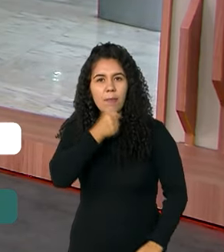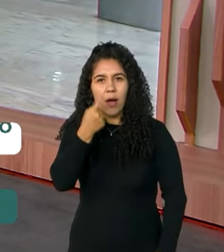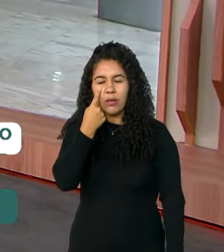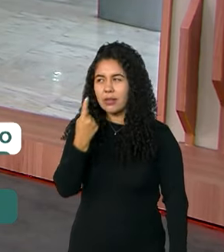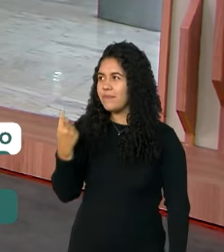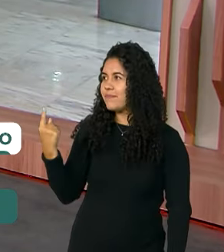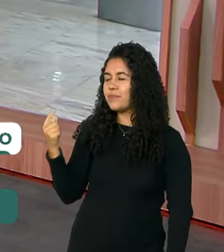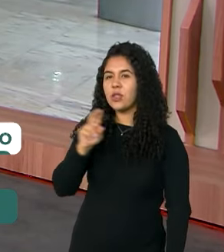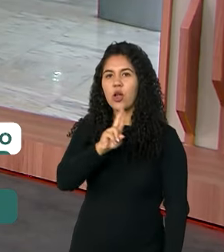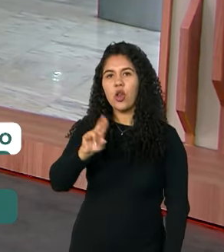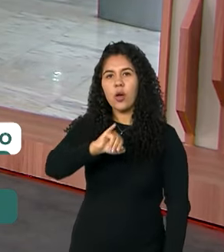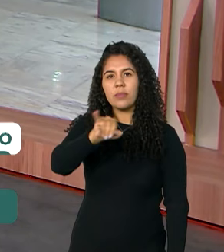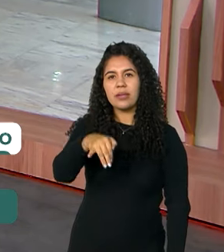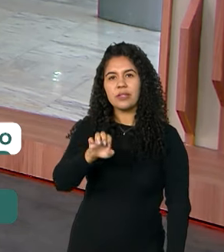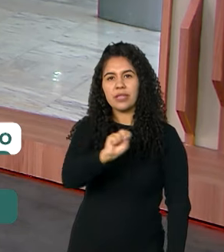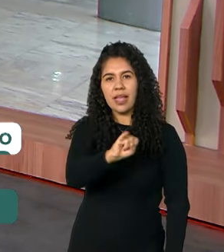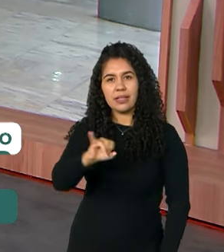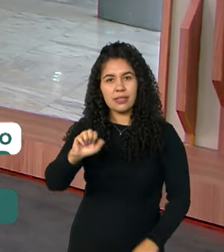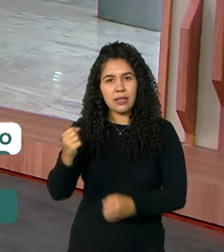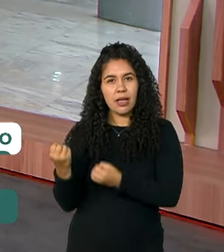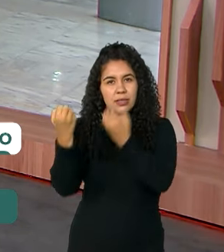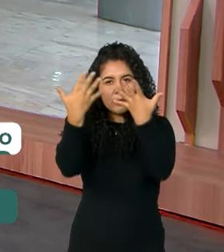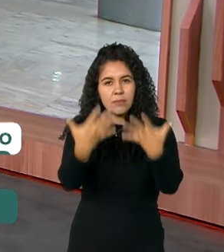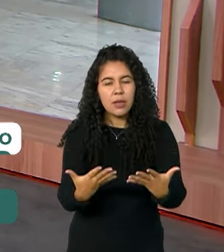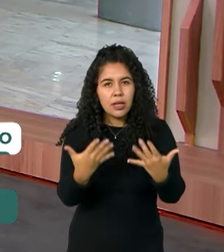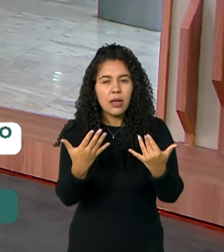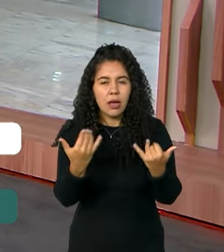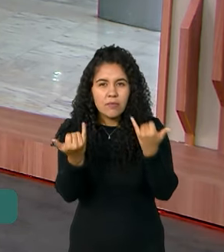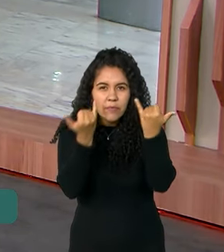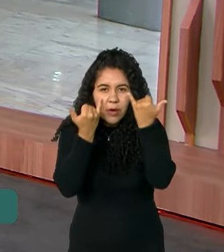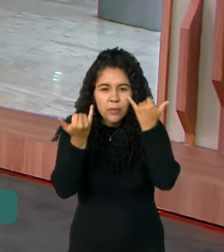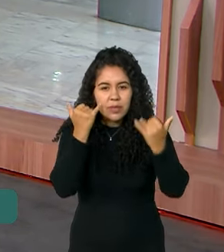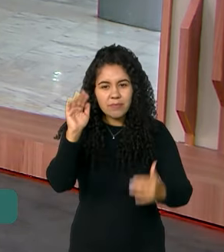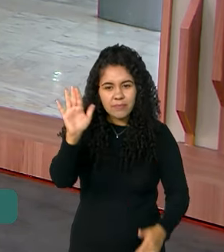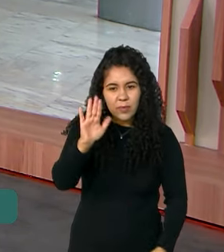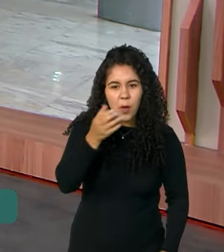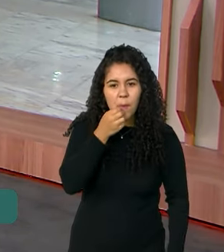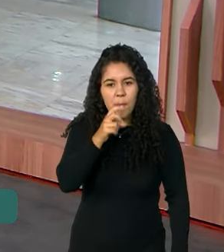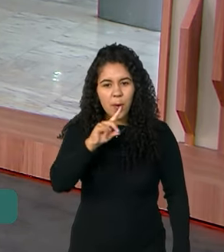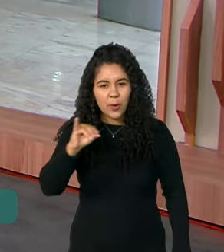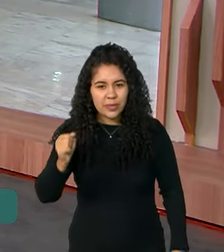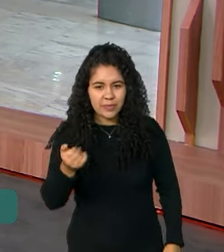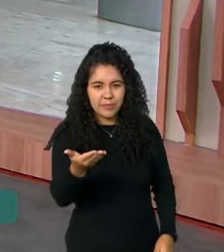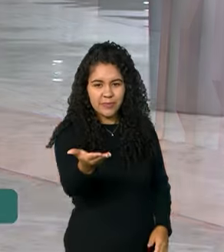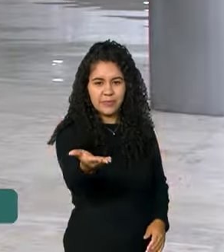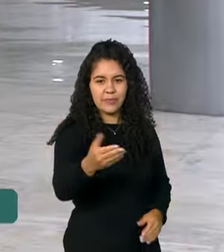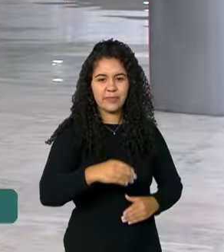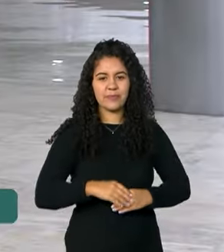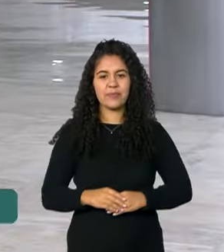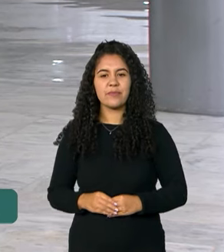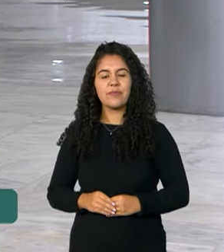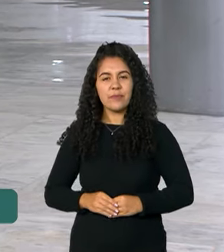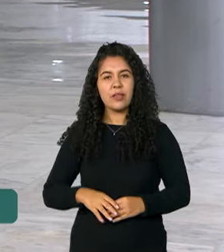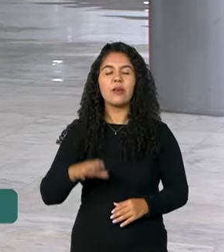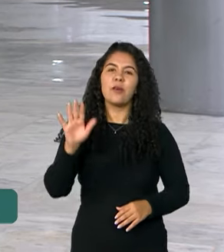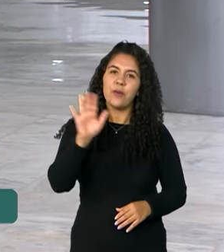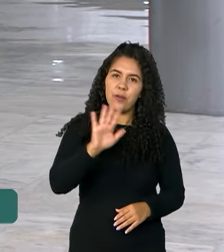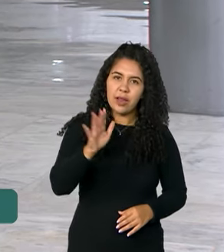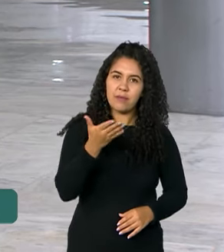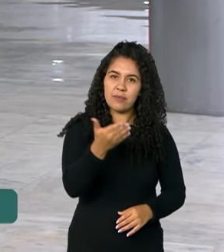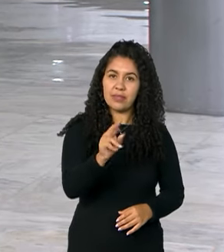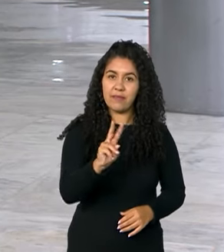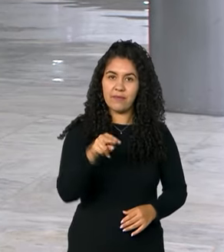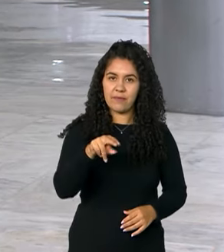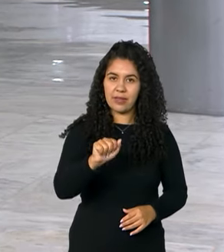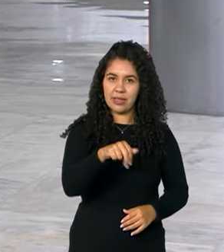Jéssica Gonçalves, que tem mais informações a respeito. Bom dia, Jéssica. Oi, Vanessa. Bom dia para você, bom dia a